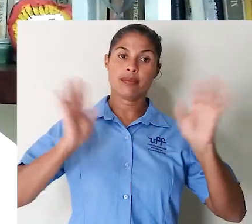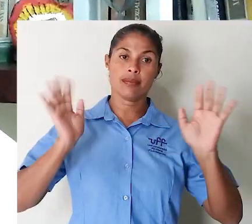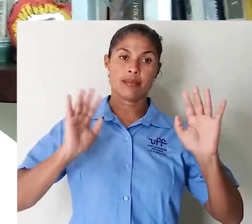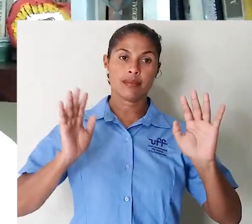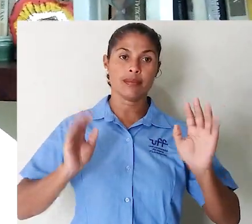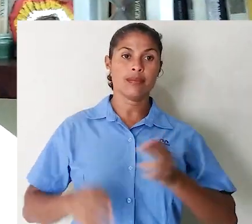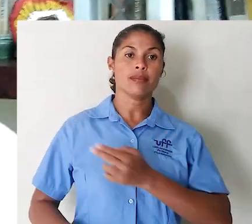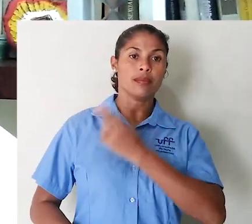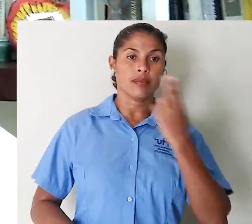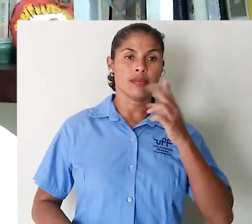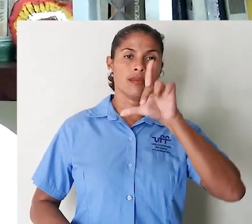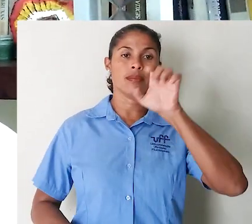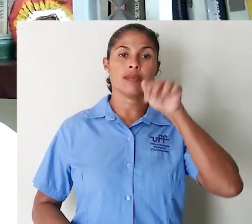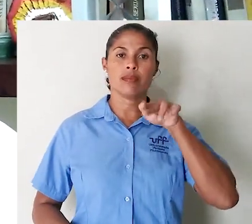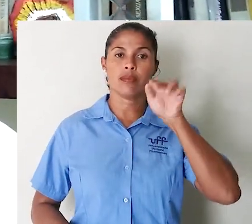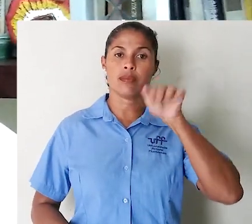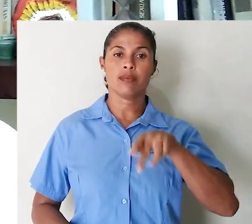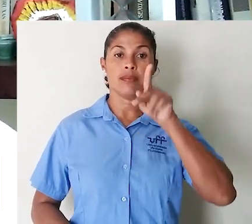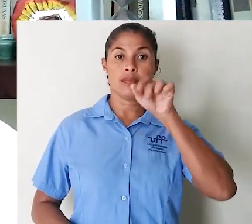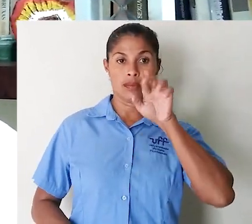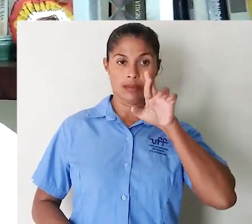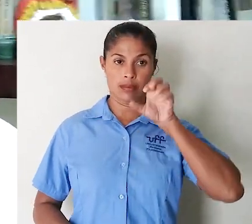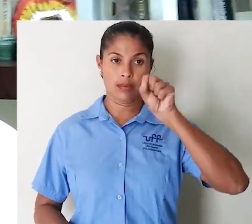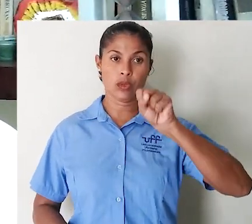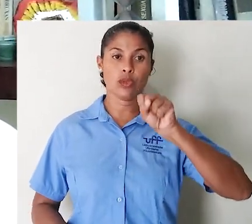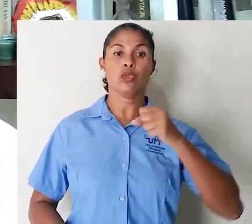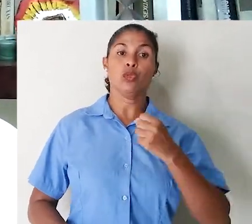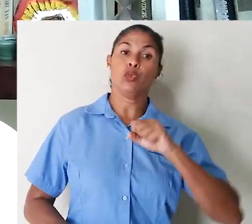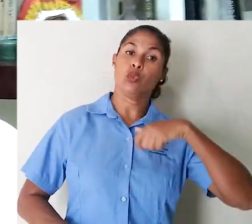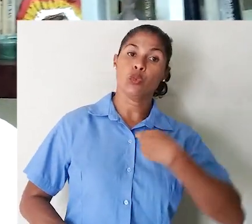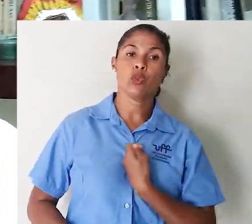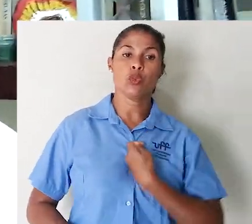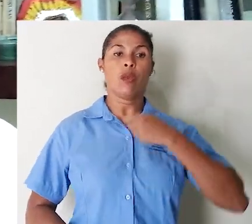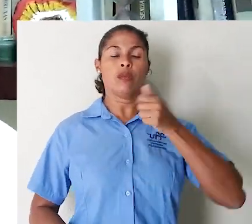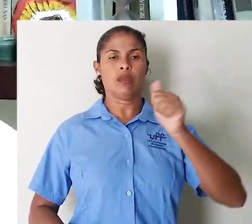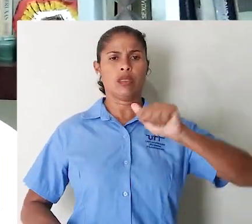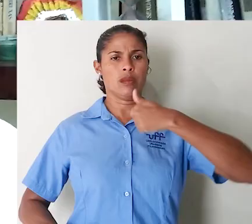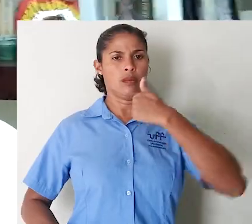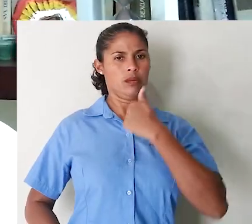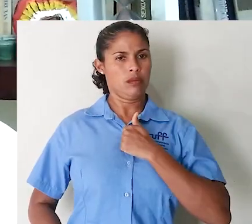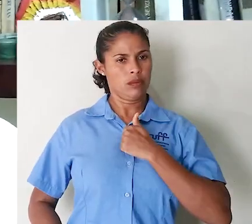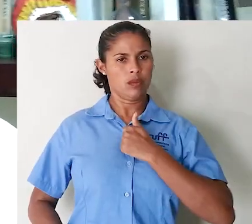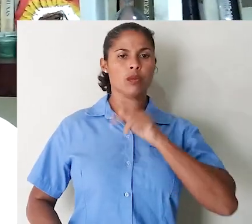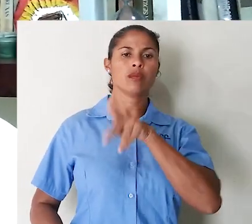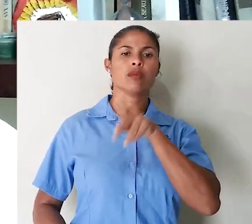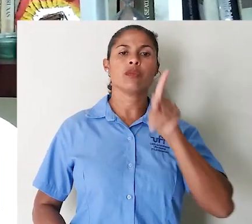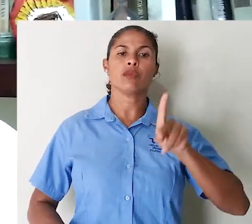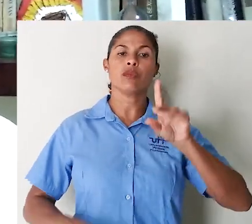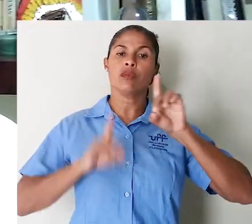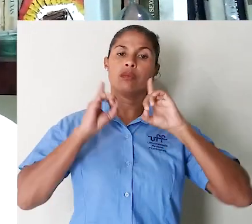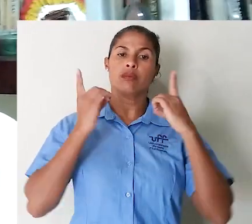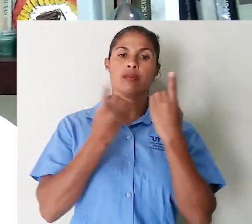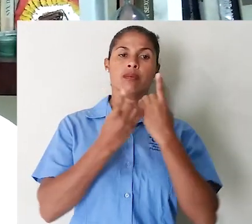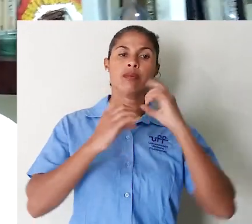Olá, meu nome é Lenin Pires, eu sou antropólogo, professor do Departamento de Segurança